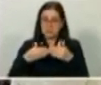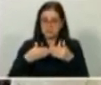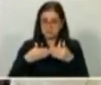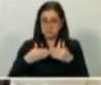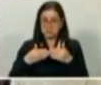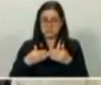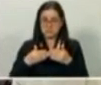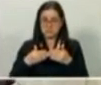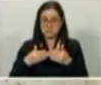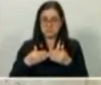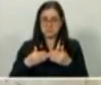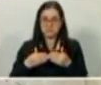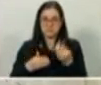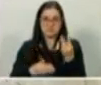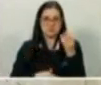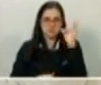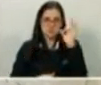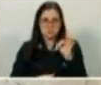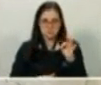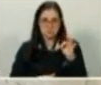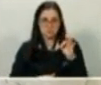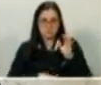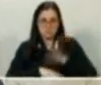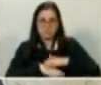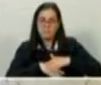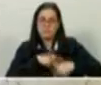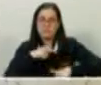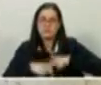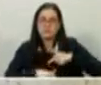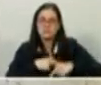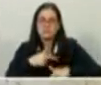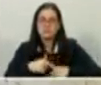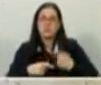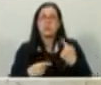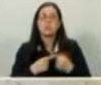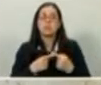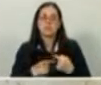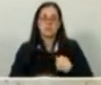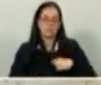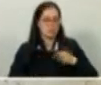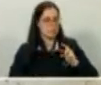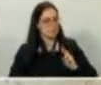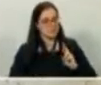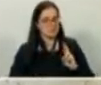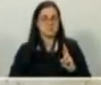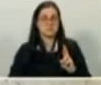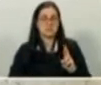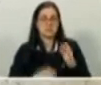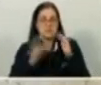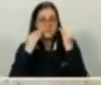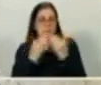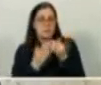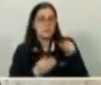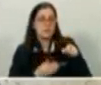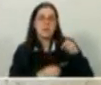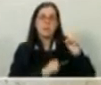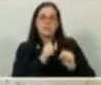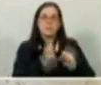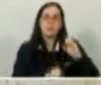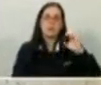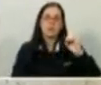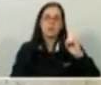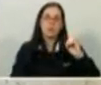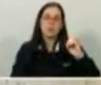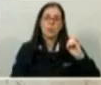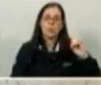minha atuação aqui, foram por representar a Câmara, na COP de Copenhague, na